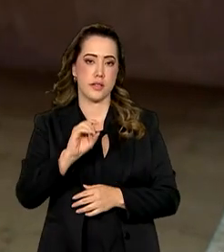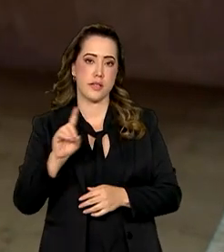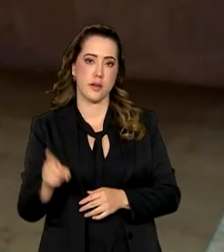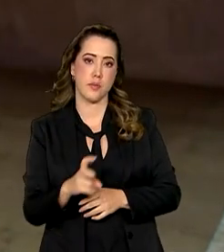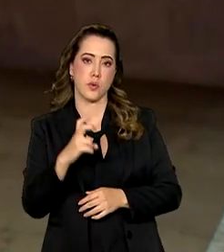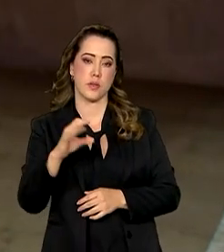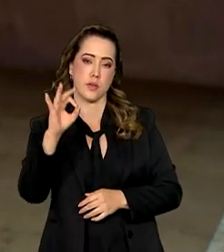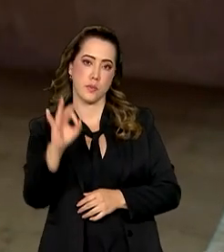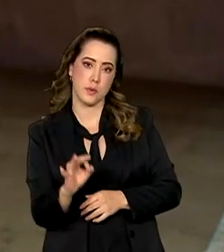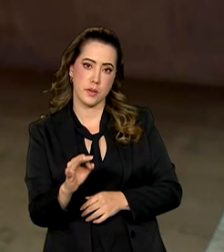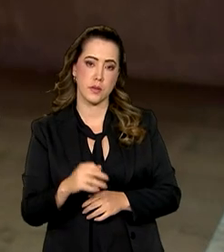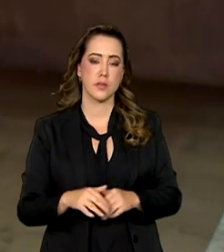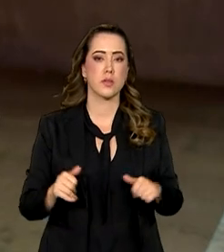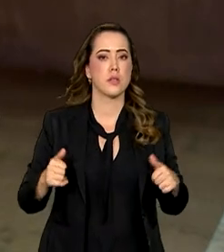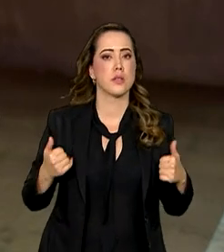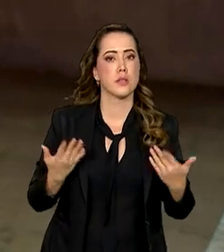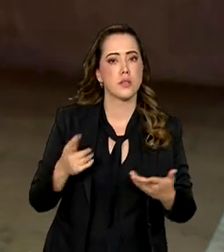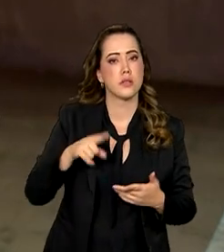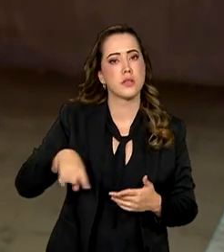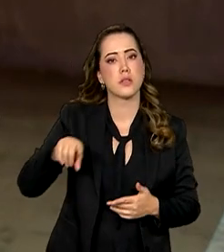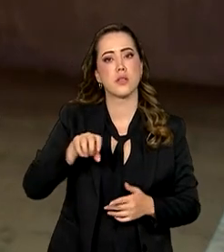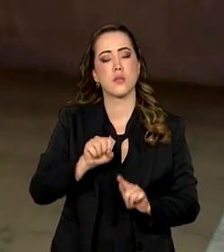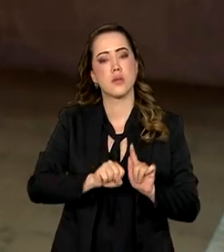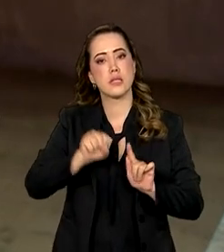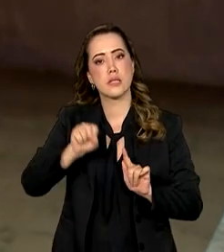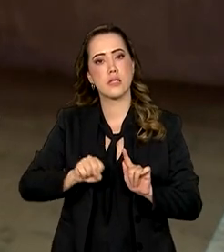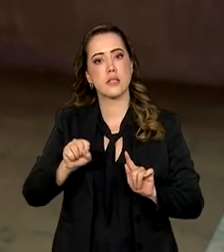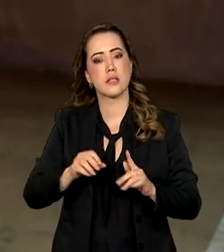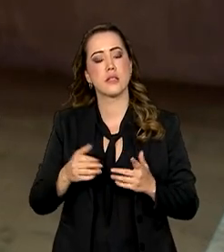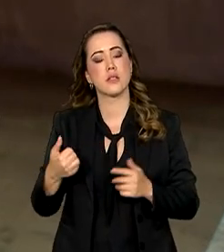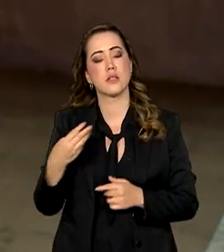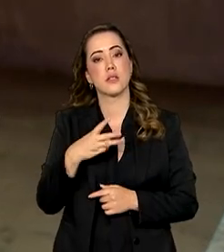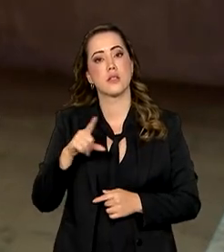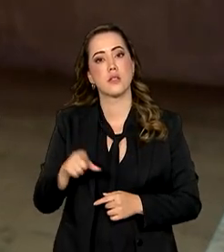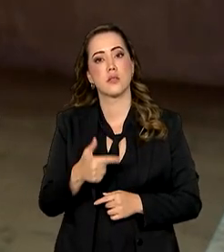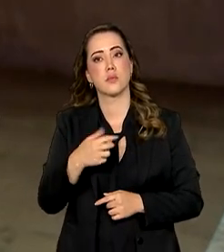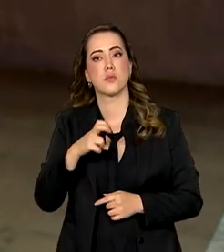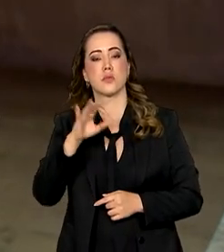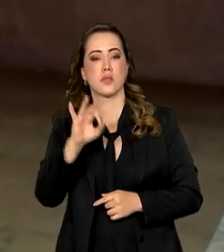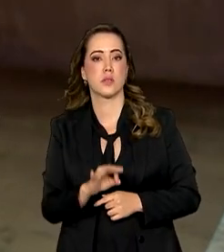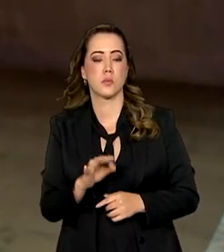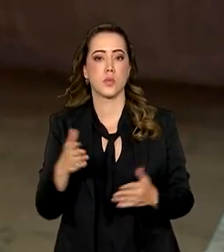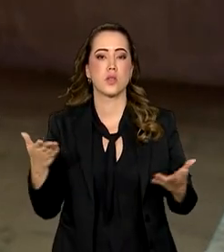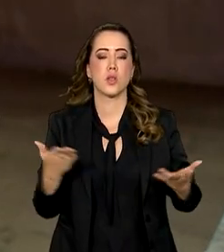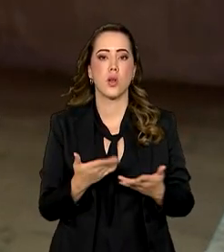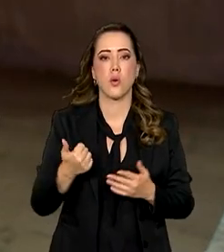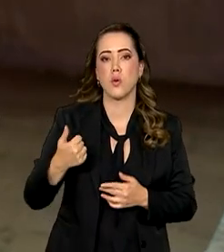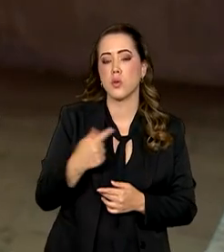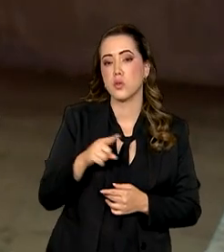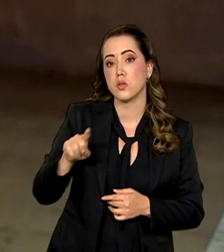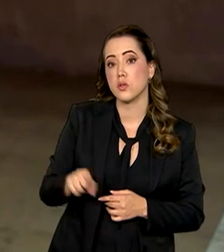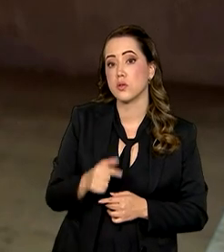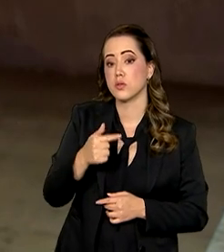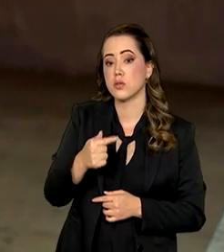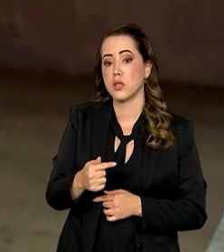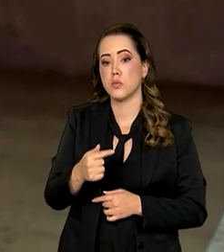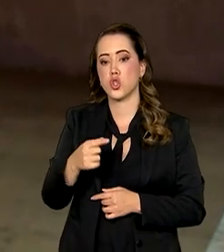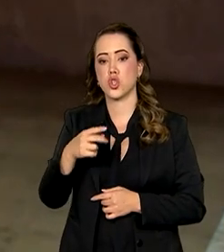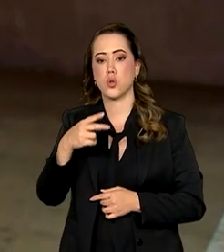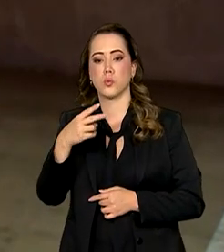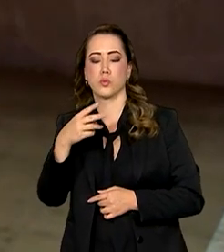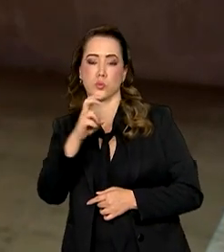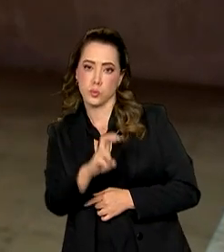percentual. Com isso, a Selic passa de 13,25% para 12,75